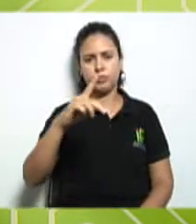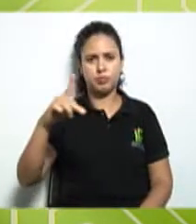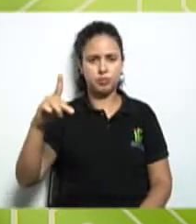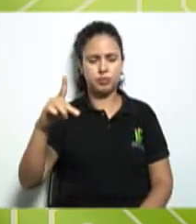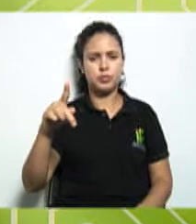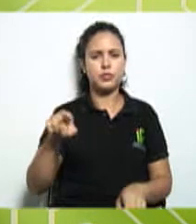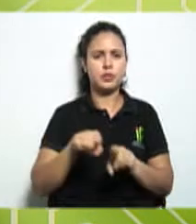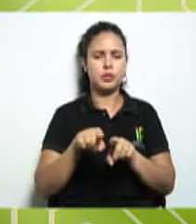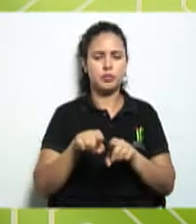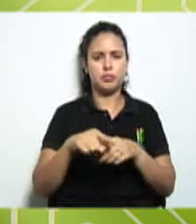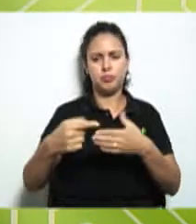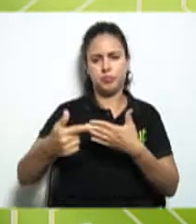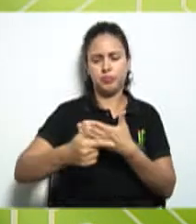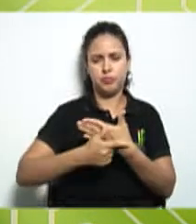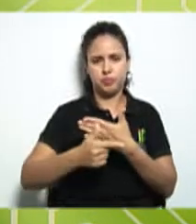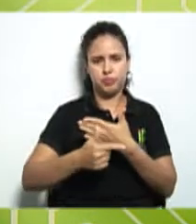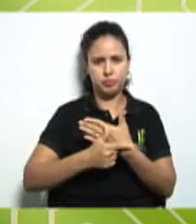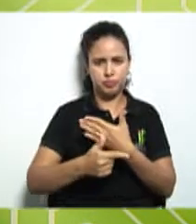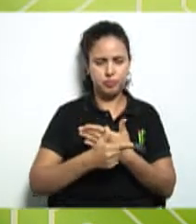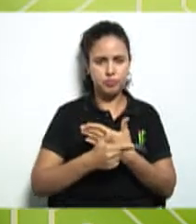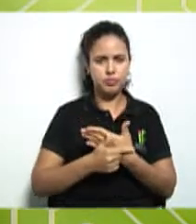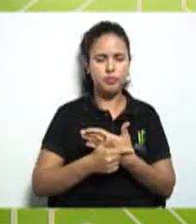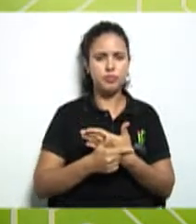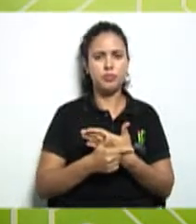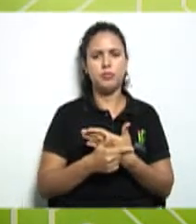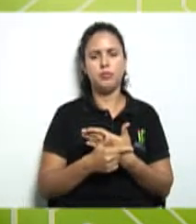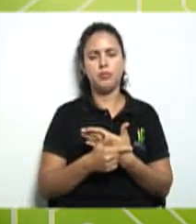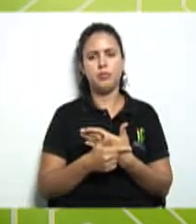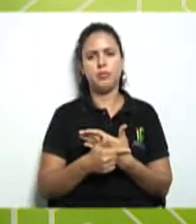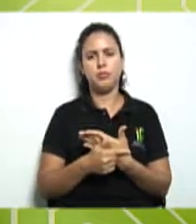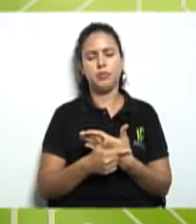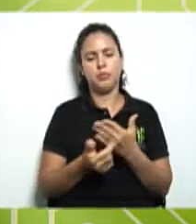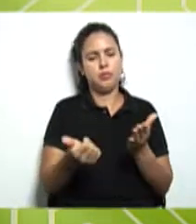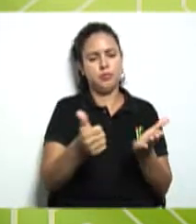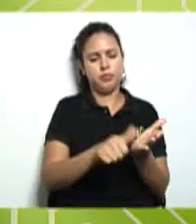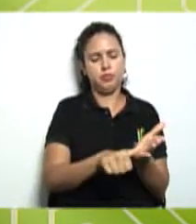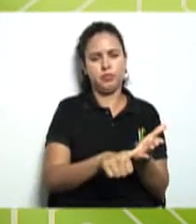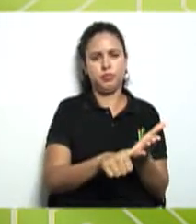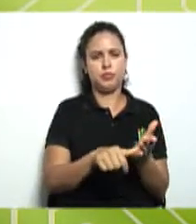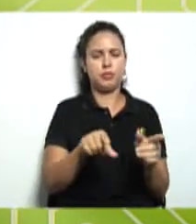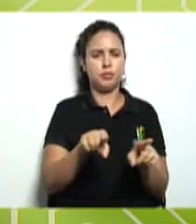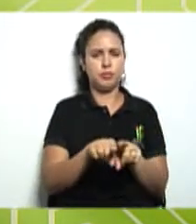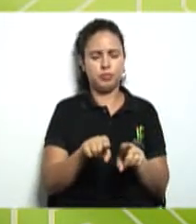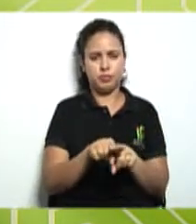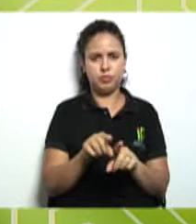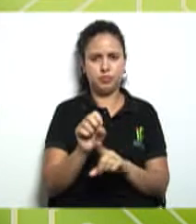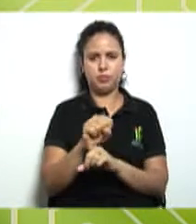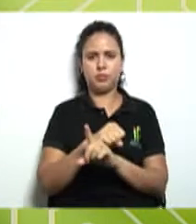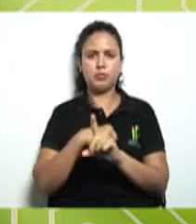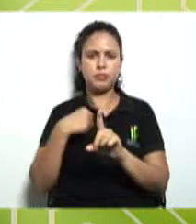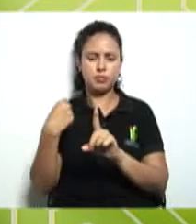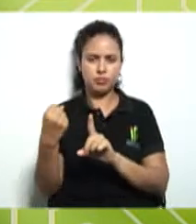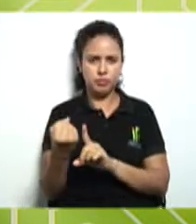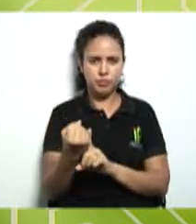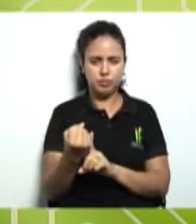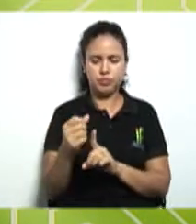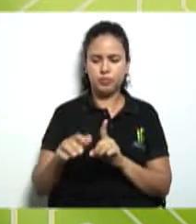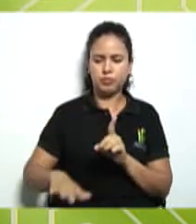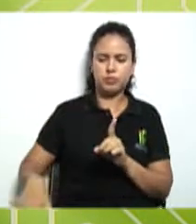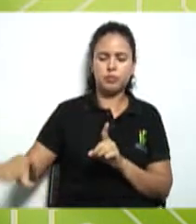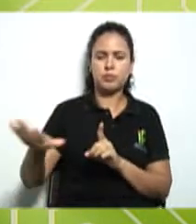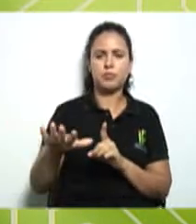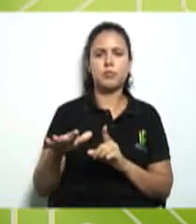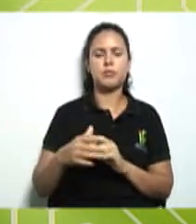é o seu papel, né? Seja para o cooperado ou quanto na questão social também aqui.